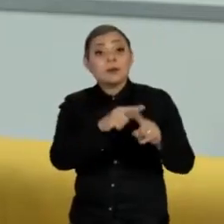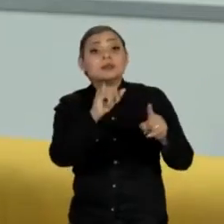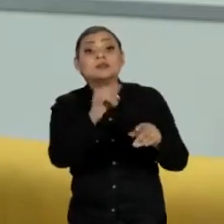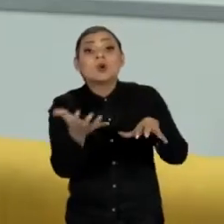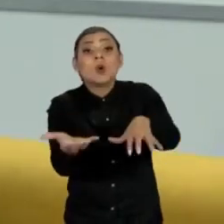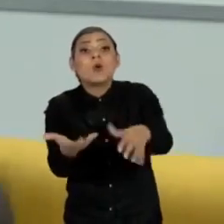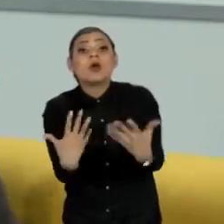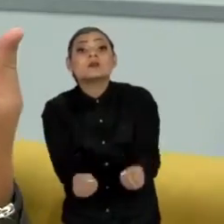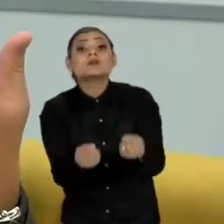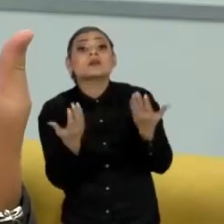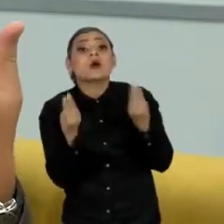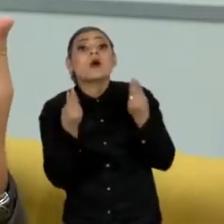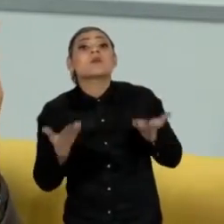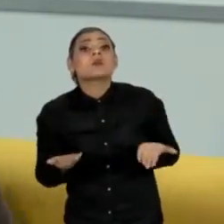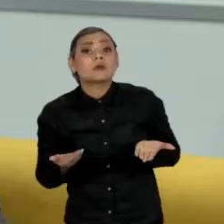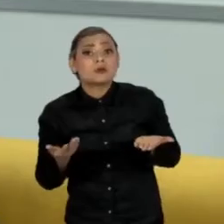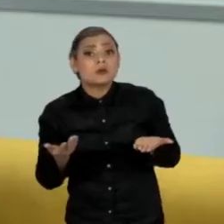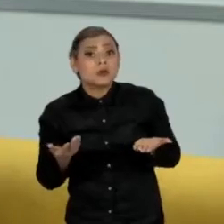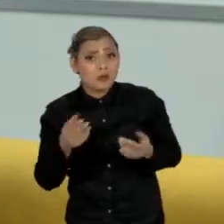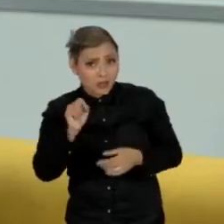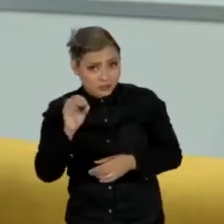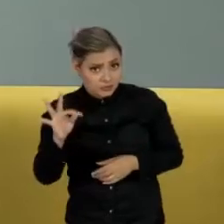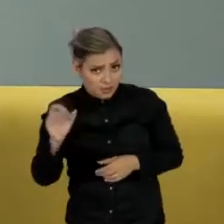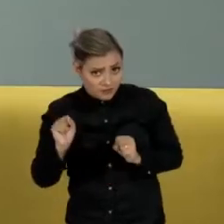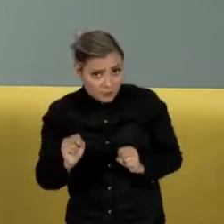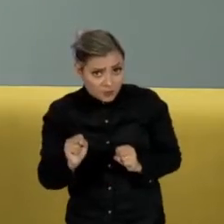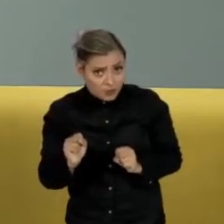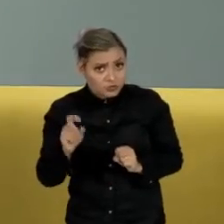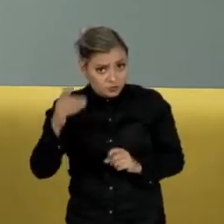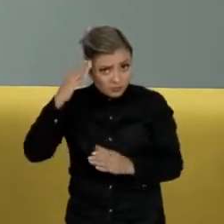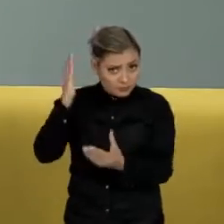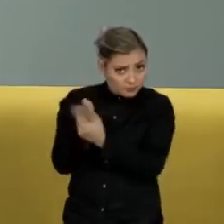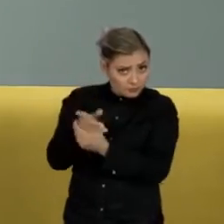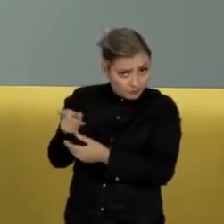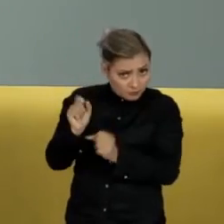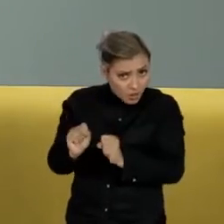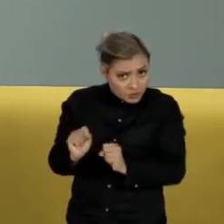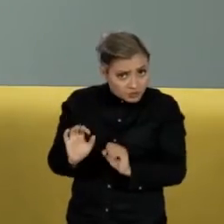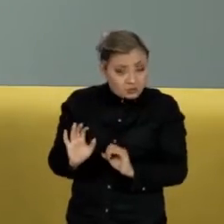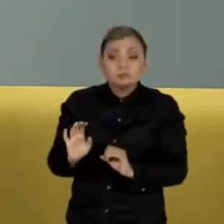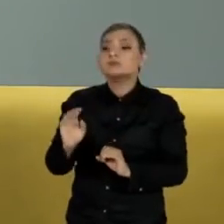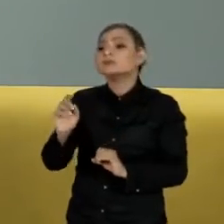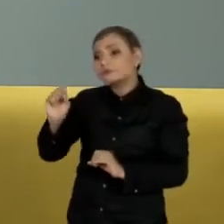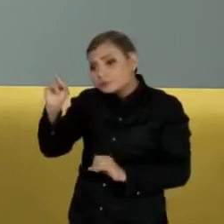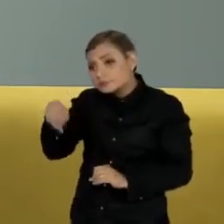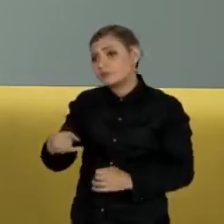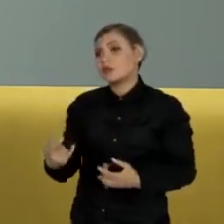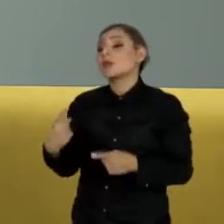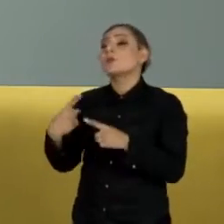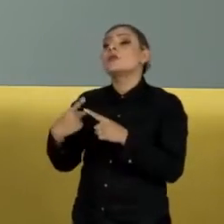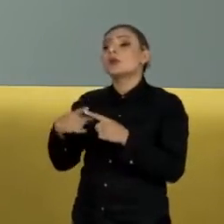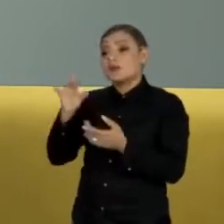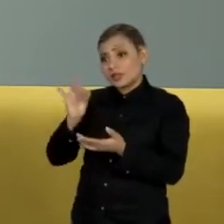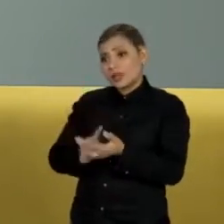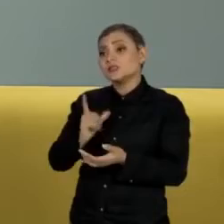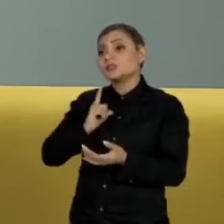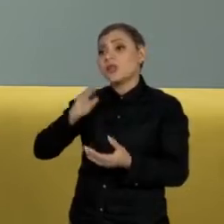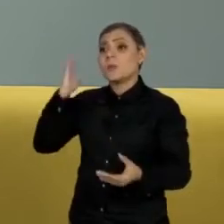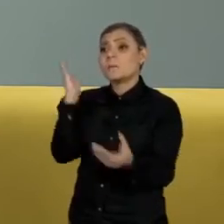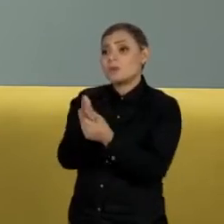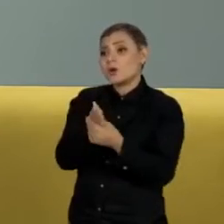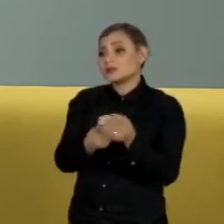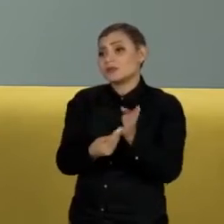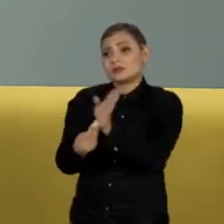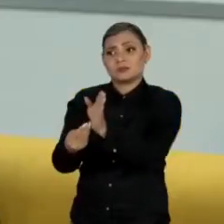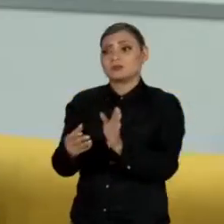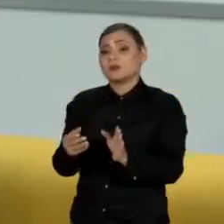Congresso, pode ser derrubado no Supremo por inconstitucionalidade. Se derruba, sim, vai se dar uma liminar de pronto